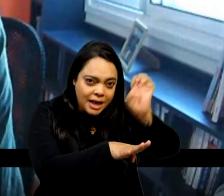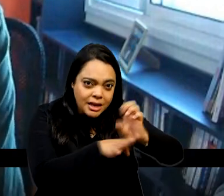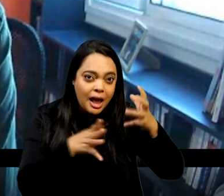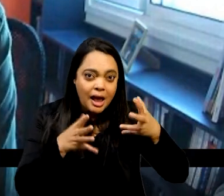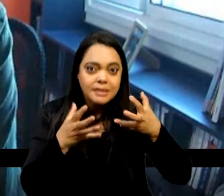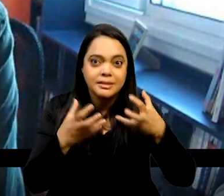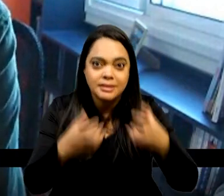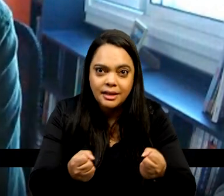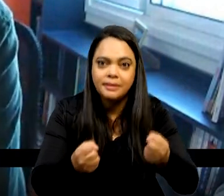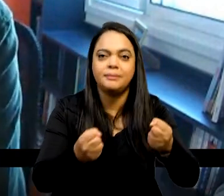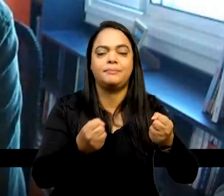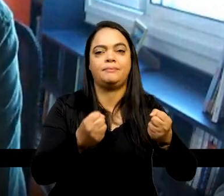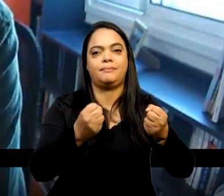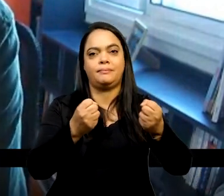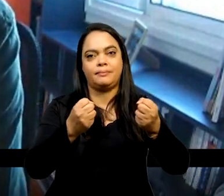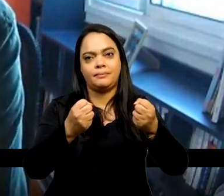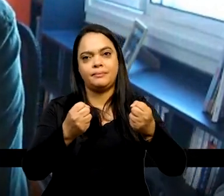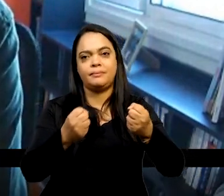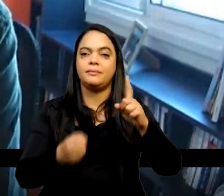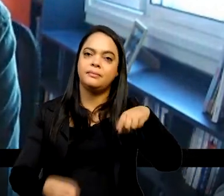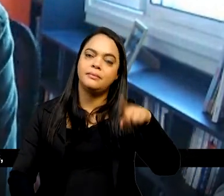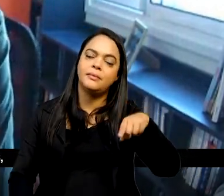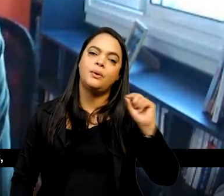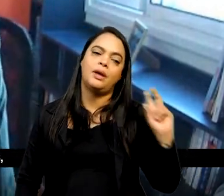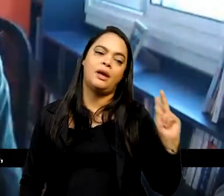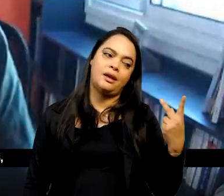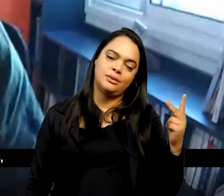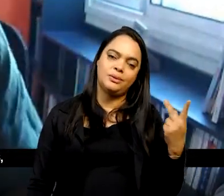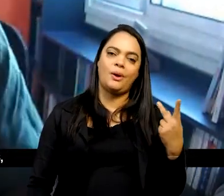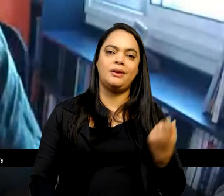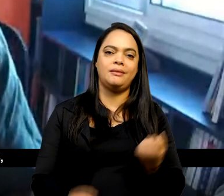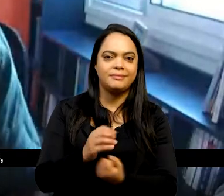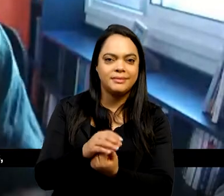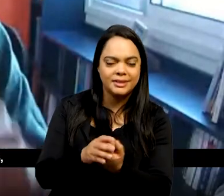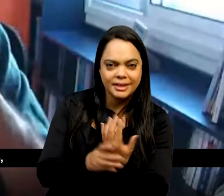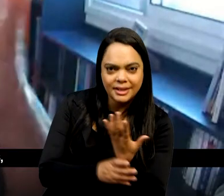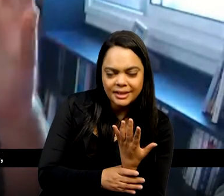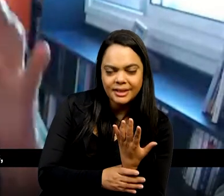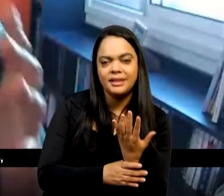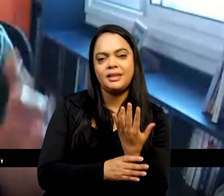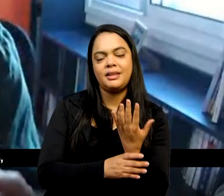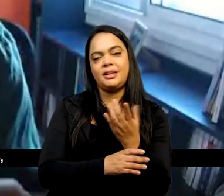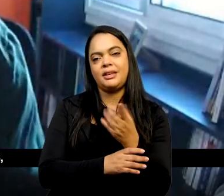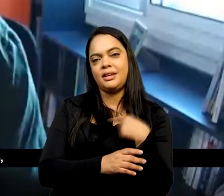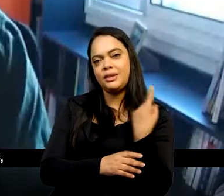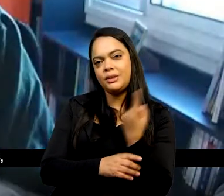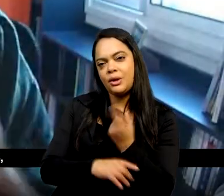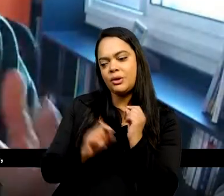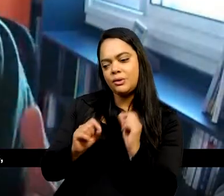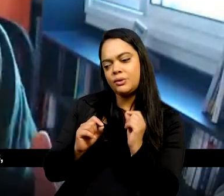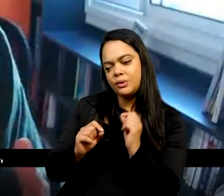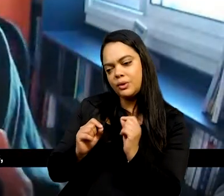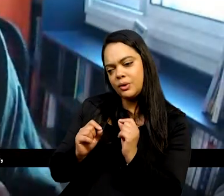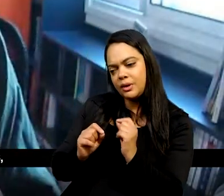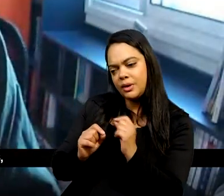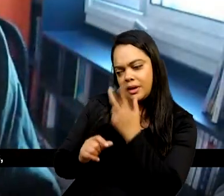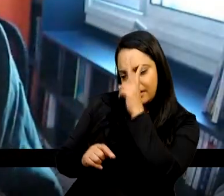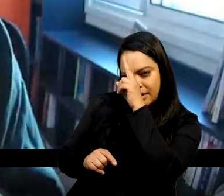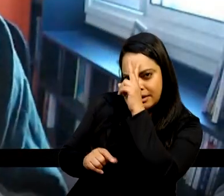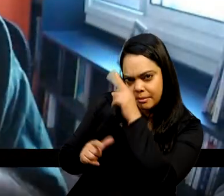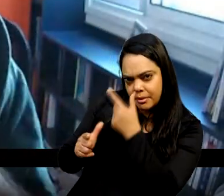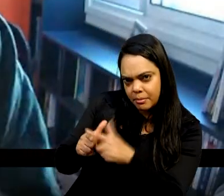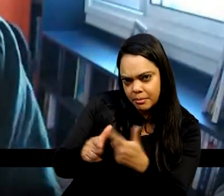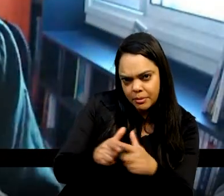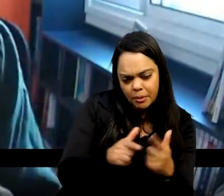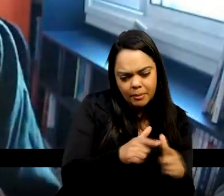é assim que a historiografia se faz, não é? Então, a gente tem que levantar certos problemas, a gente faz delimitações, a gente reúne materiais,